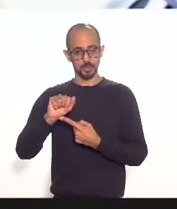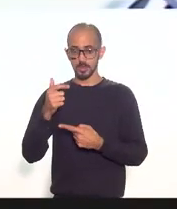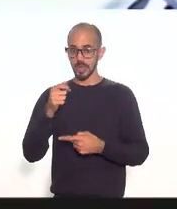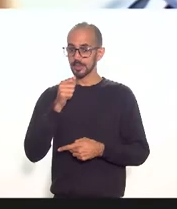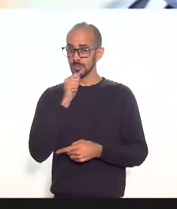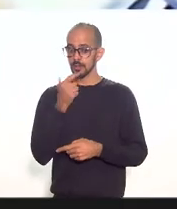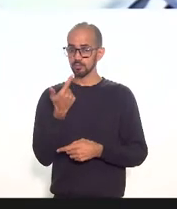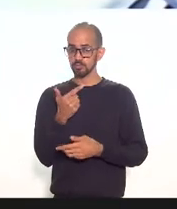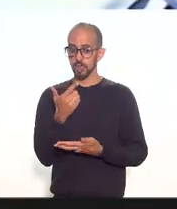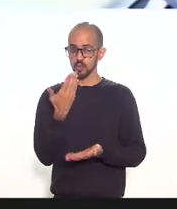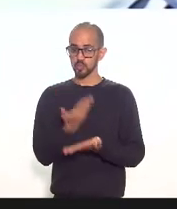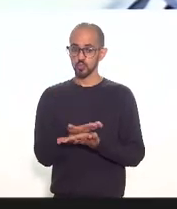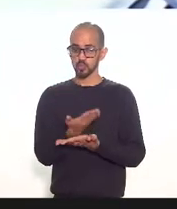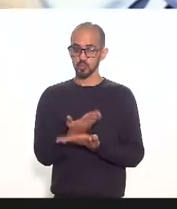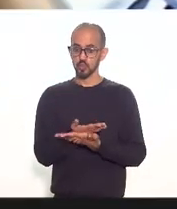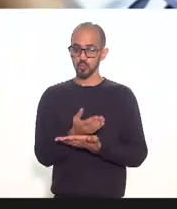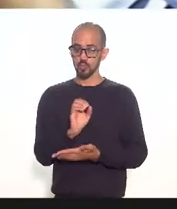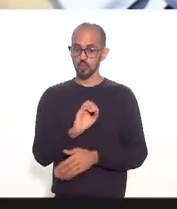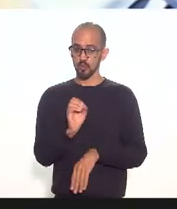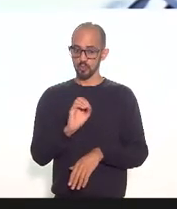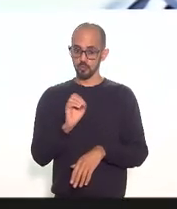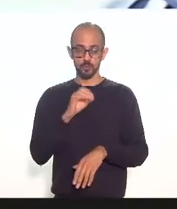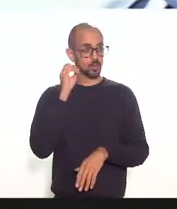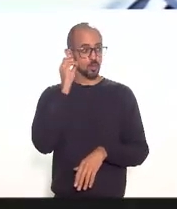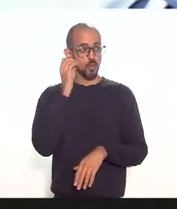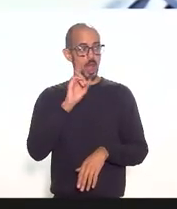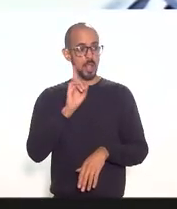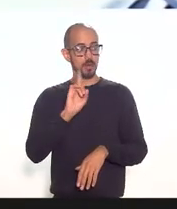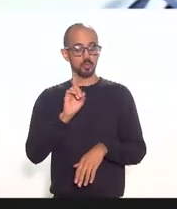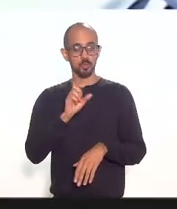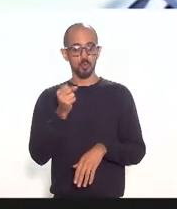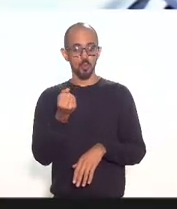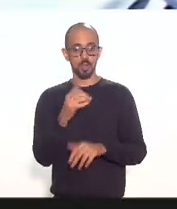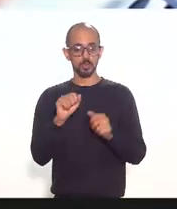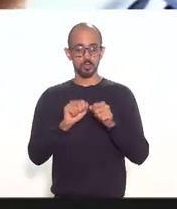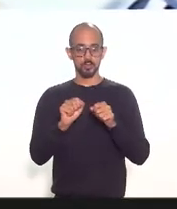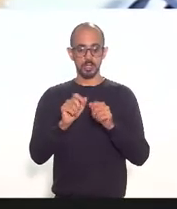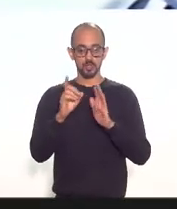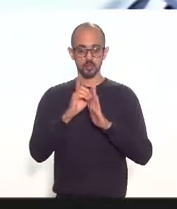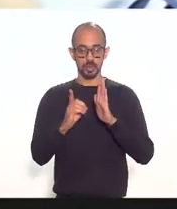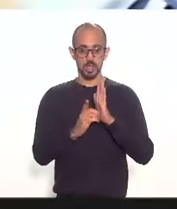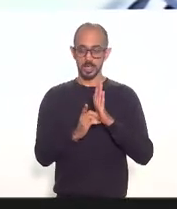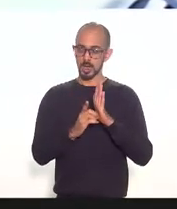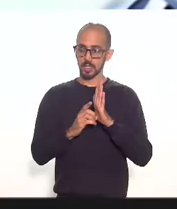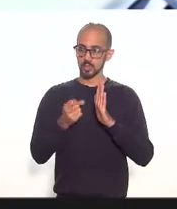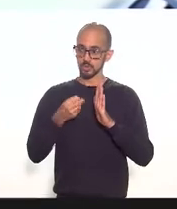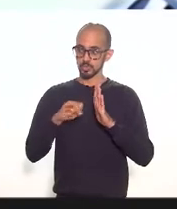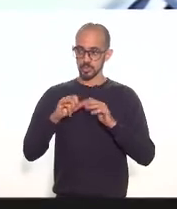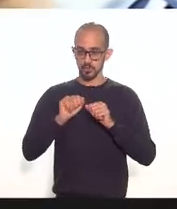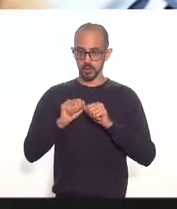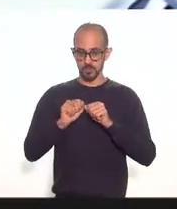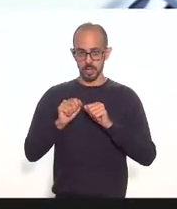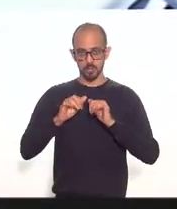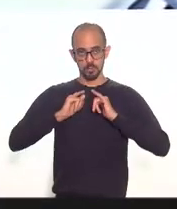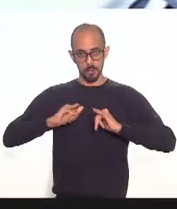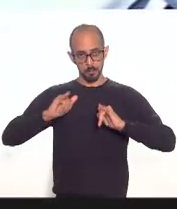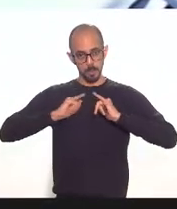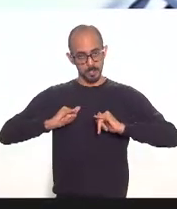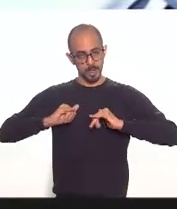e também não me lembro na época do decreto de ter se publicado aí não teria que enviar nada em qualquer